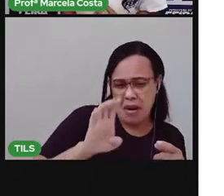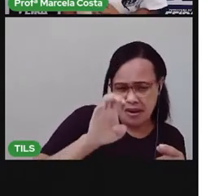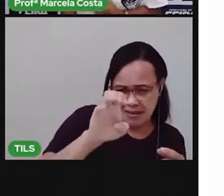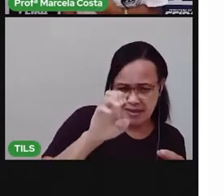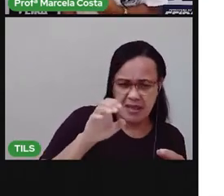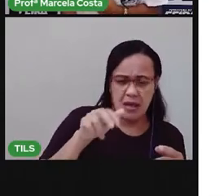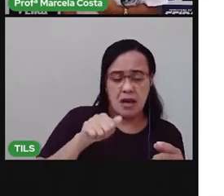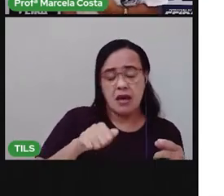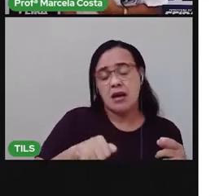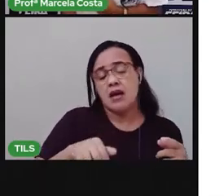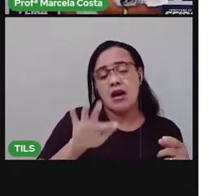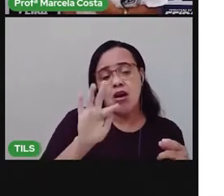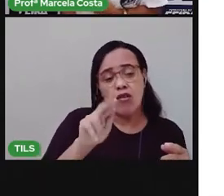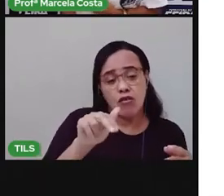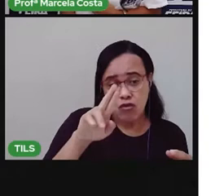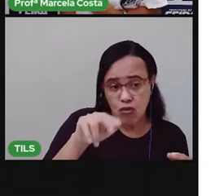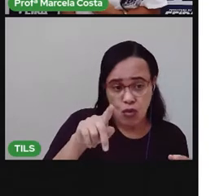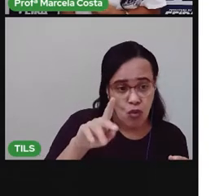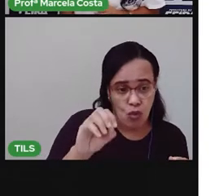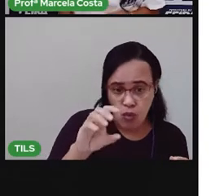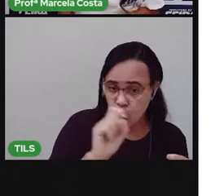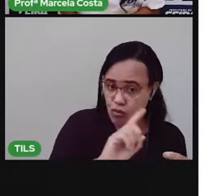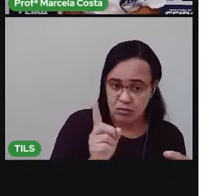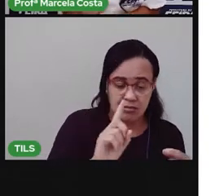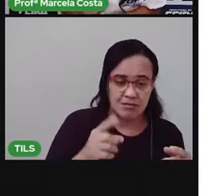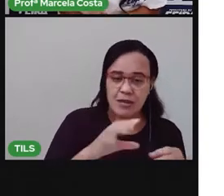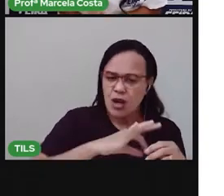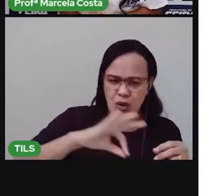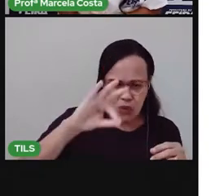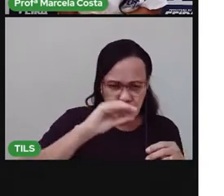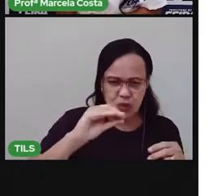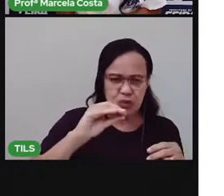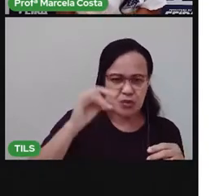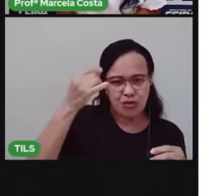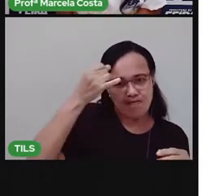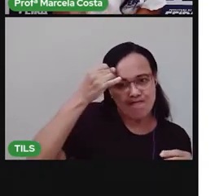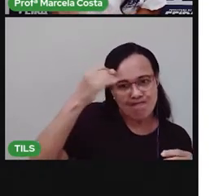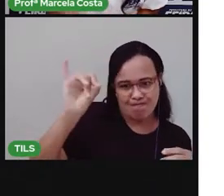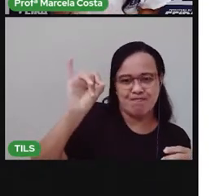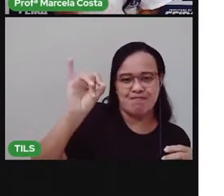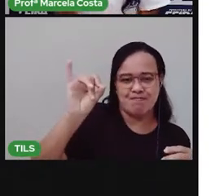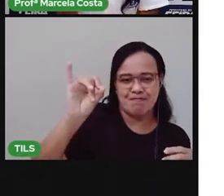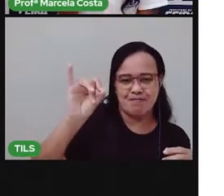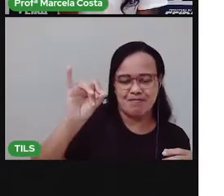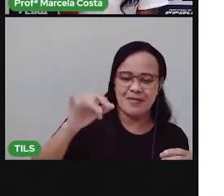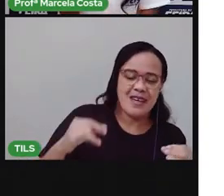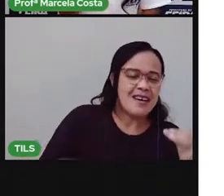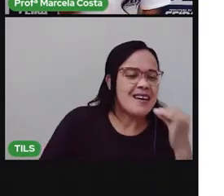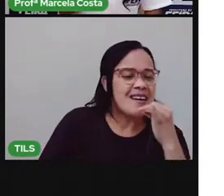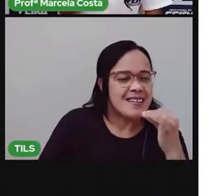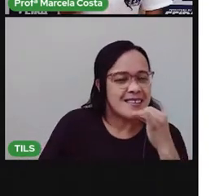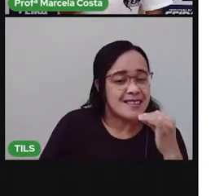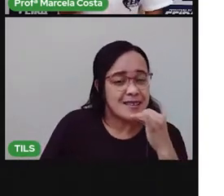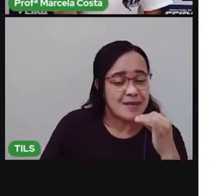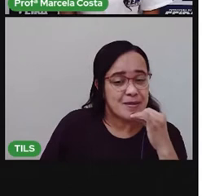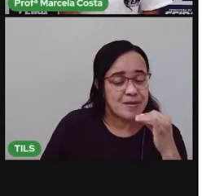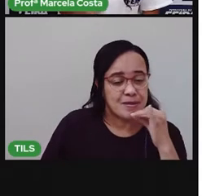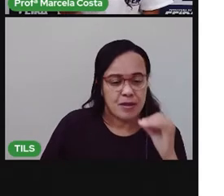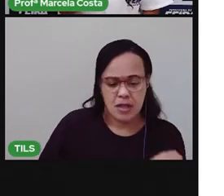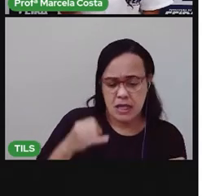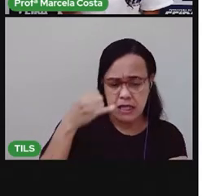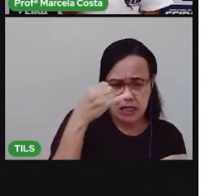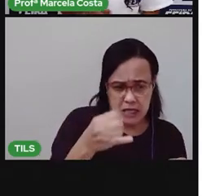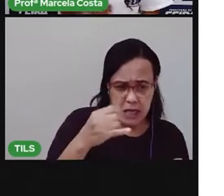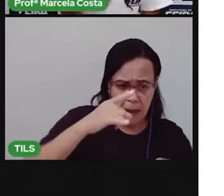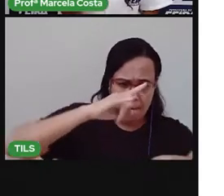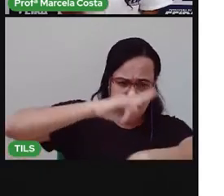danos a nossa saúde tá por exemplo se a gente não lava o banheiro